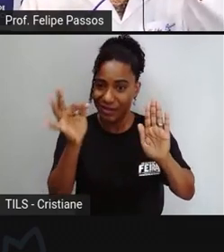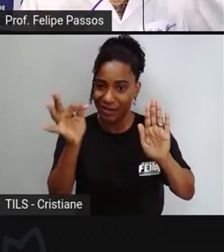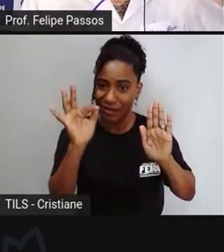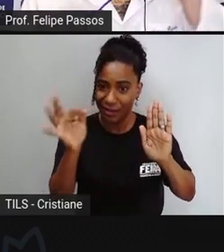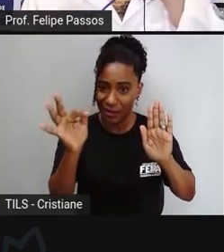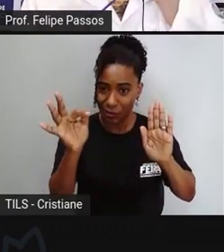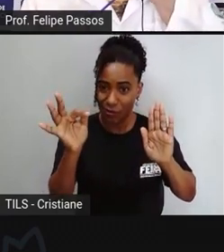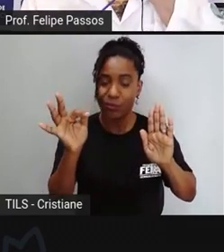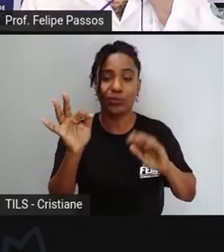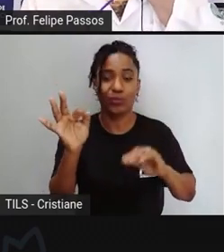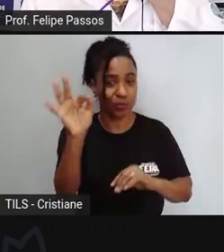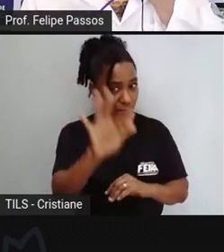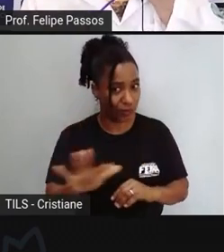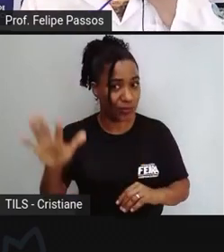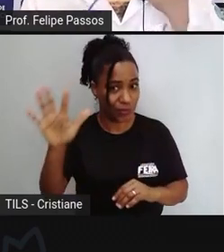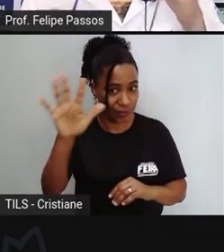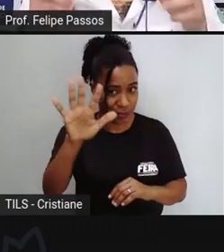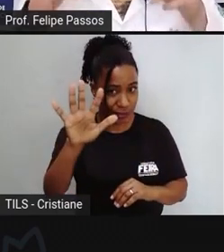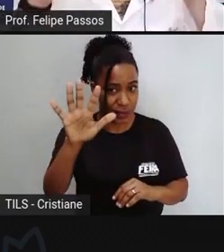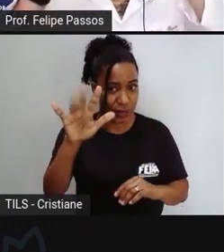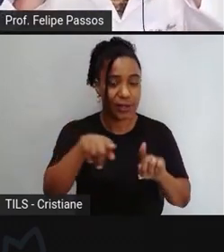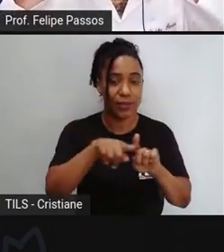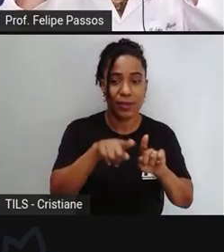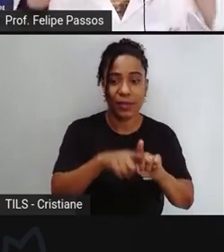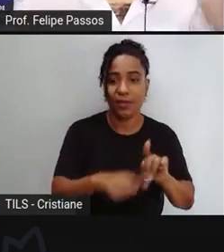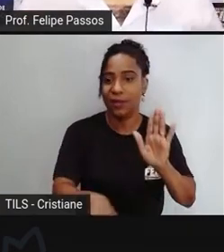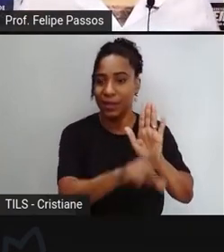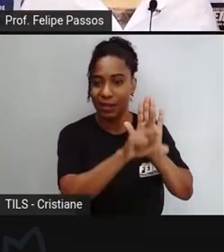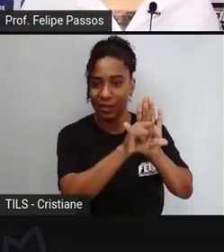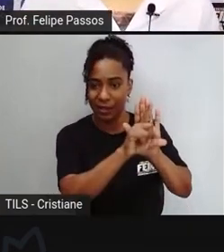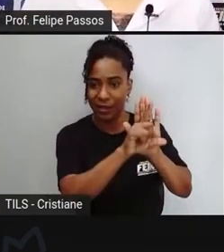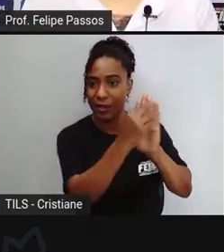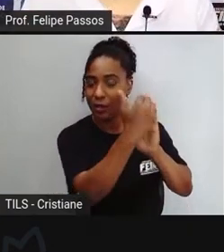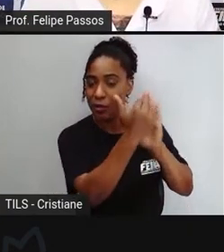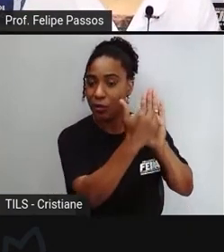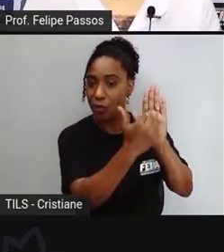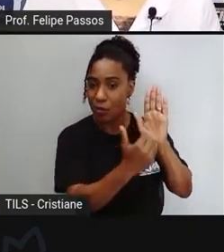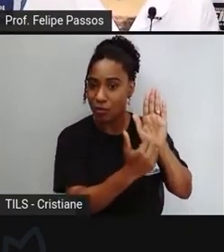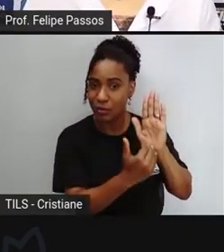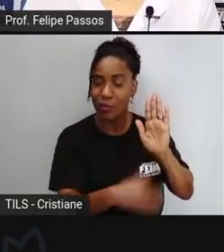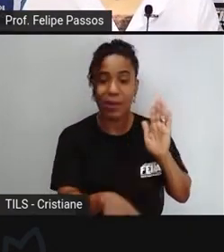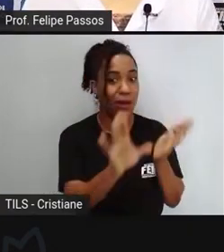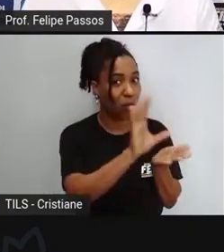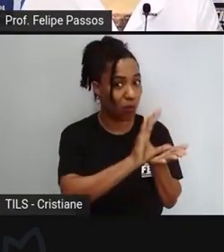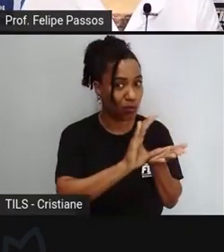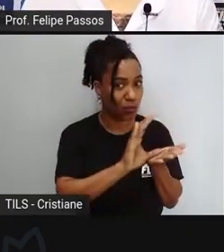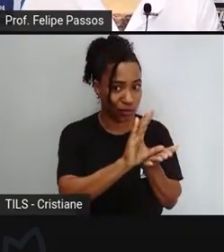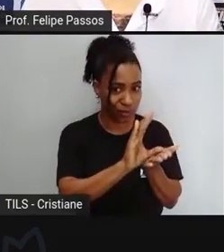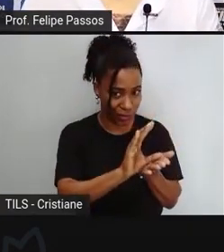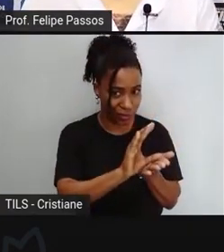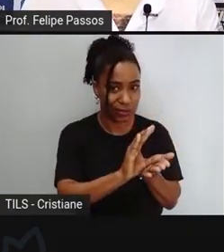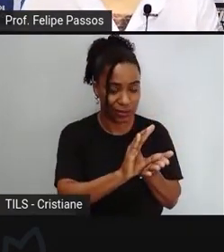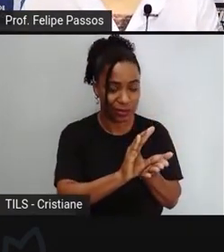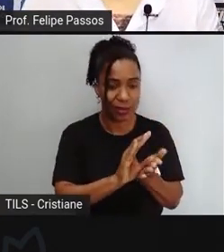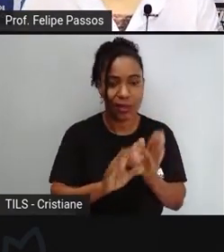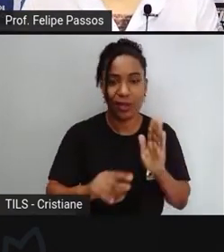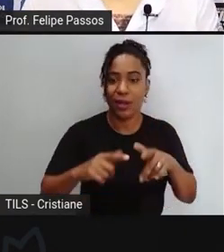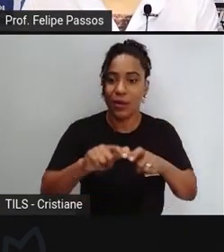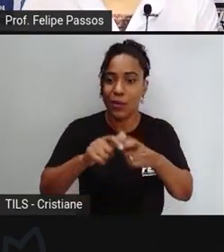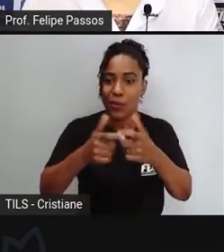código florestal pela constituição elas são